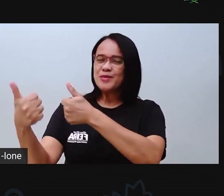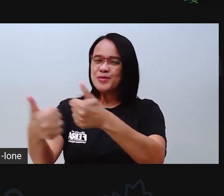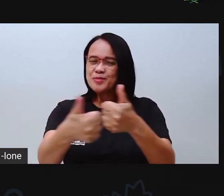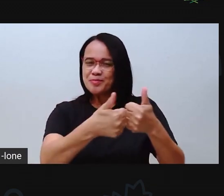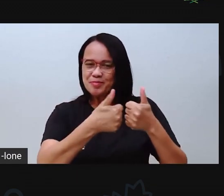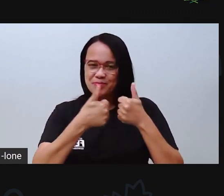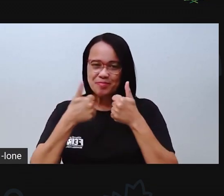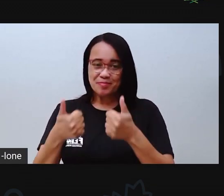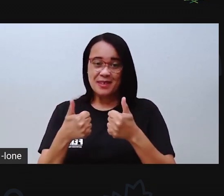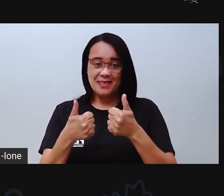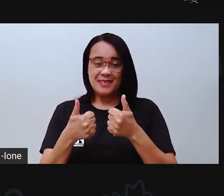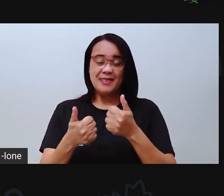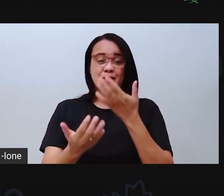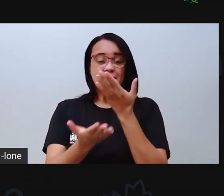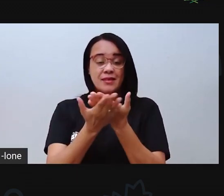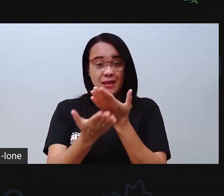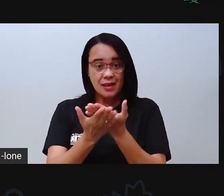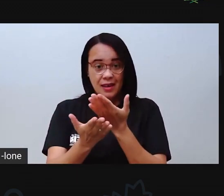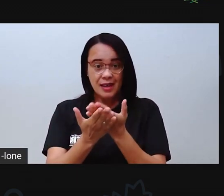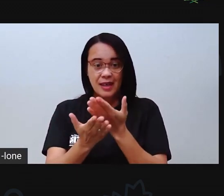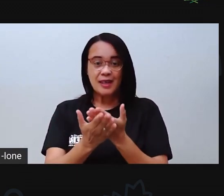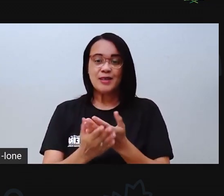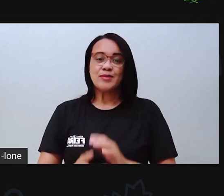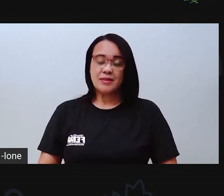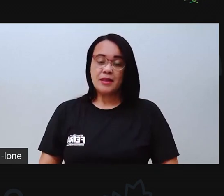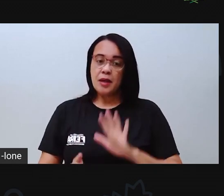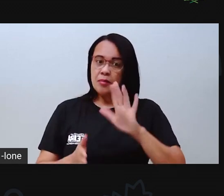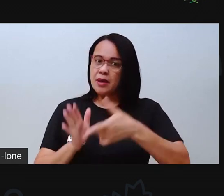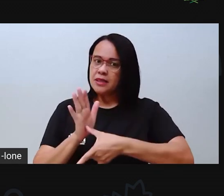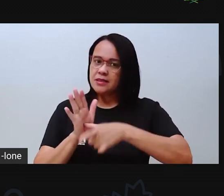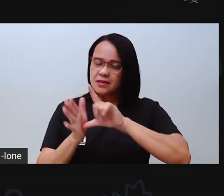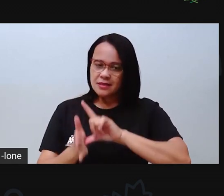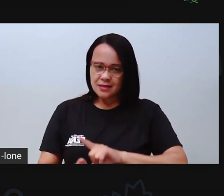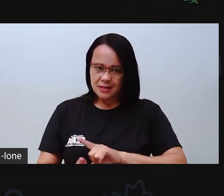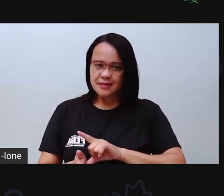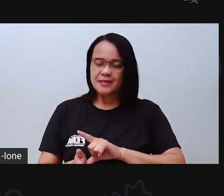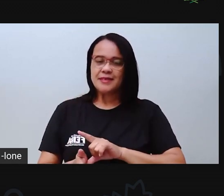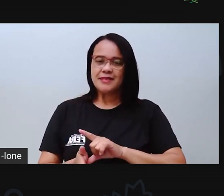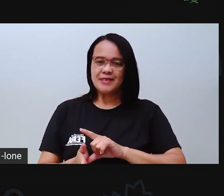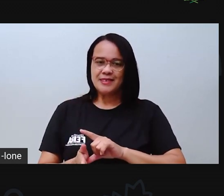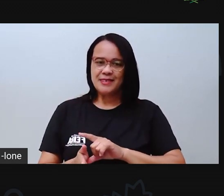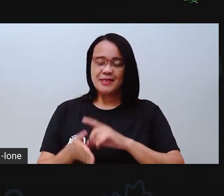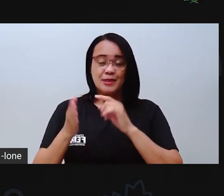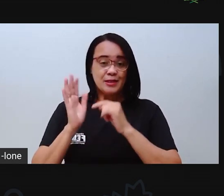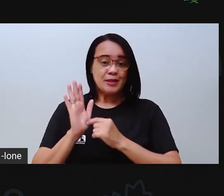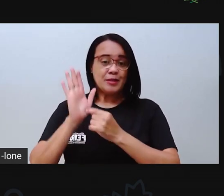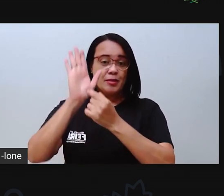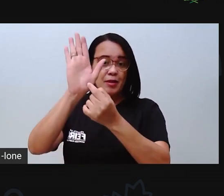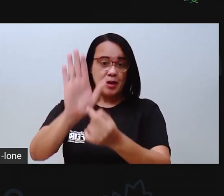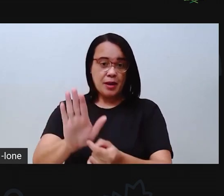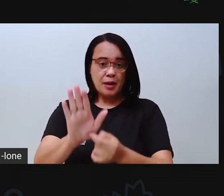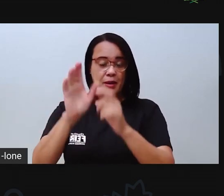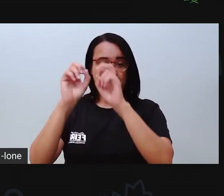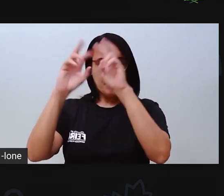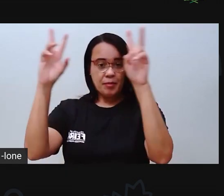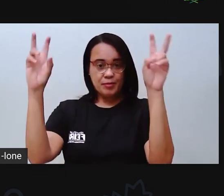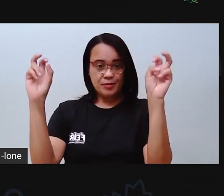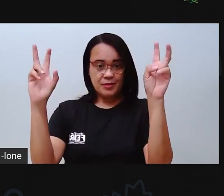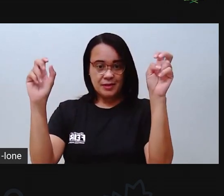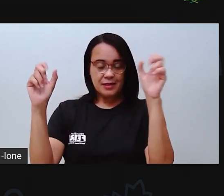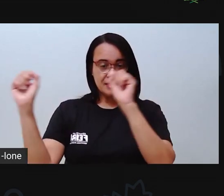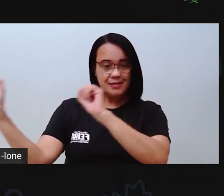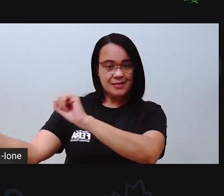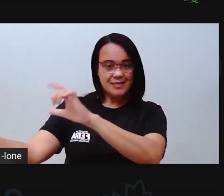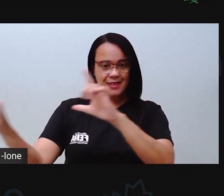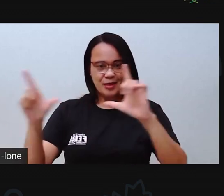mais uma aula. E antes de começar a nossa aula, a gente apresentar o tema da aula, a Pro